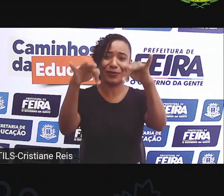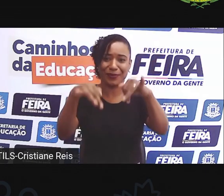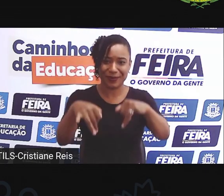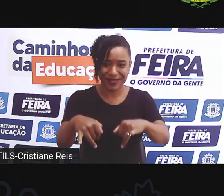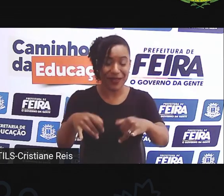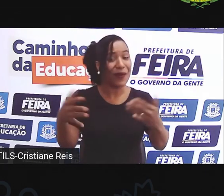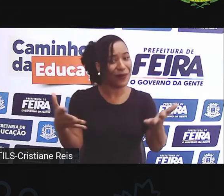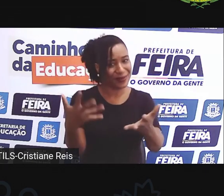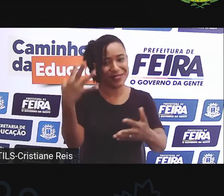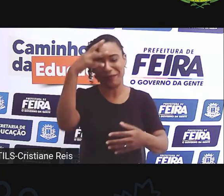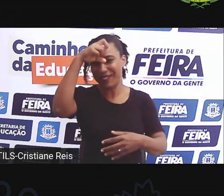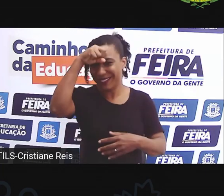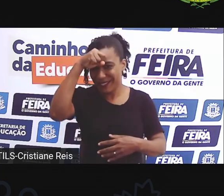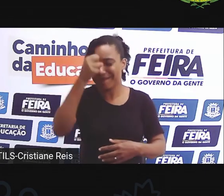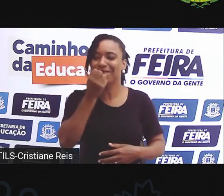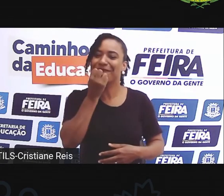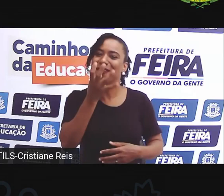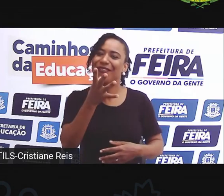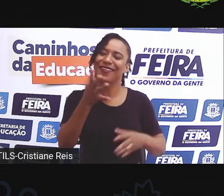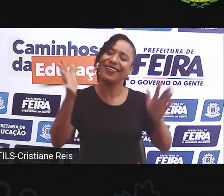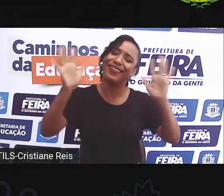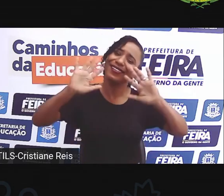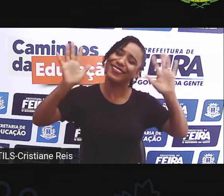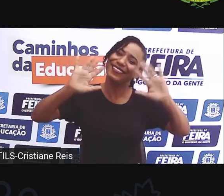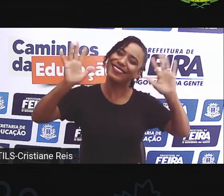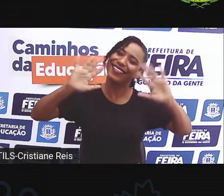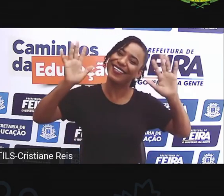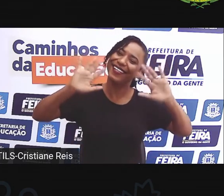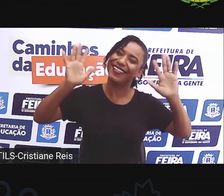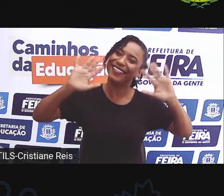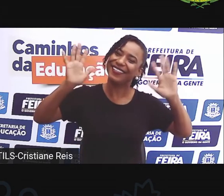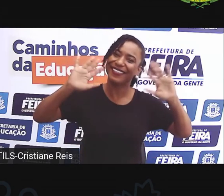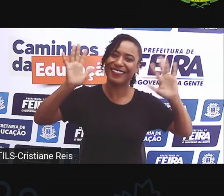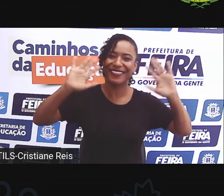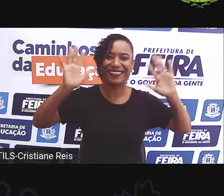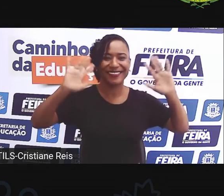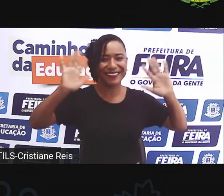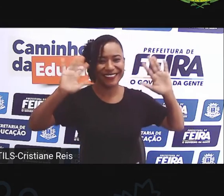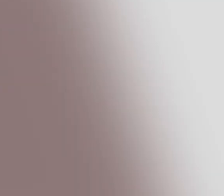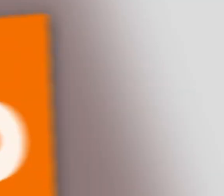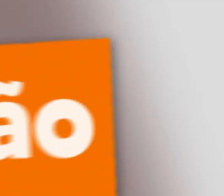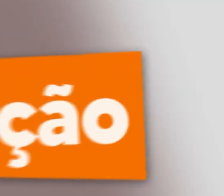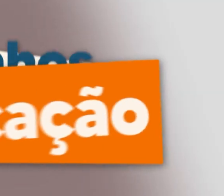muito, não foi? Até a próxima pessoal Tchau, tchau